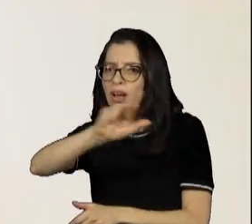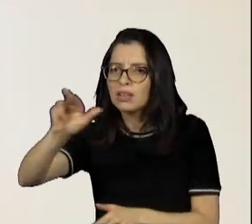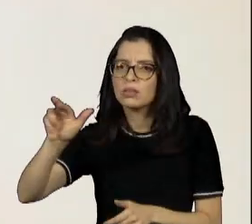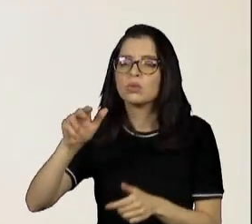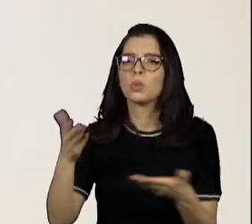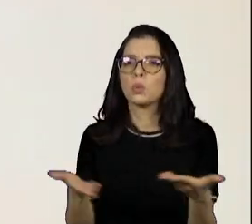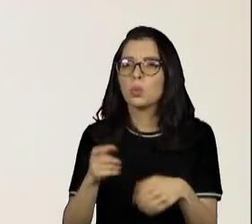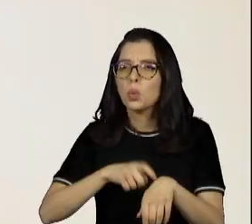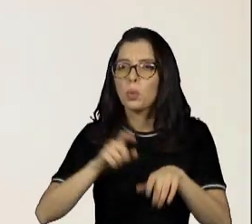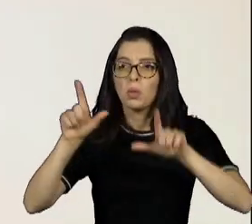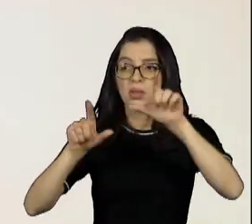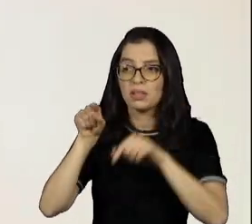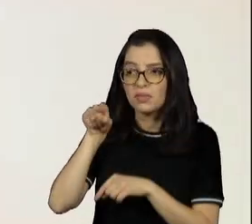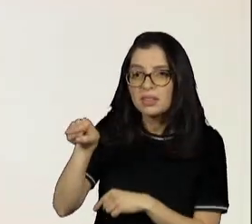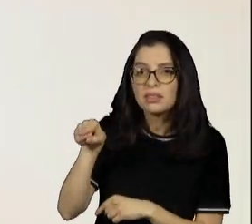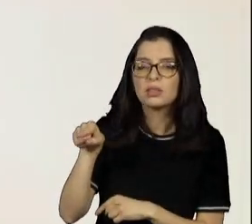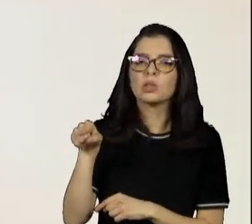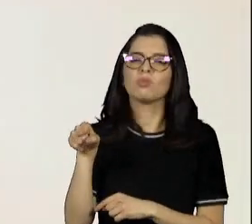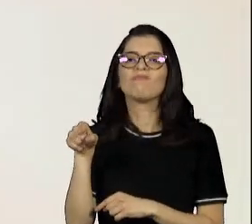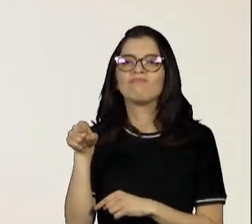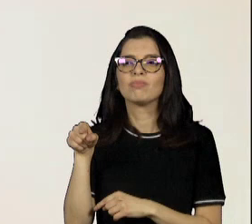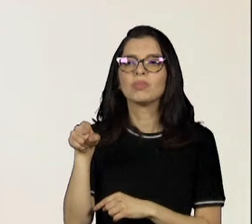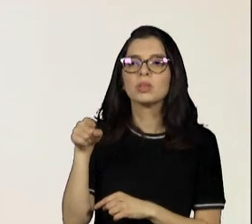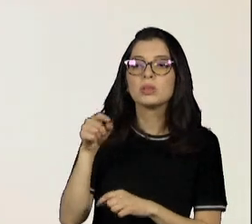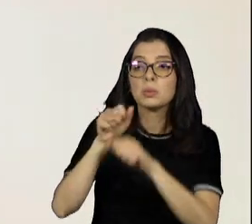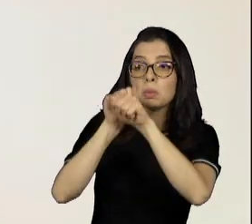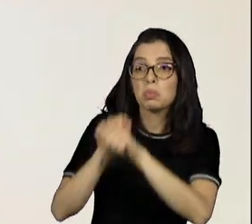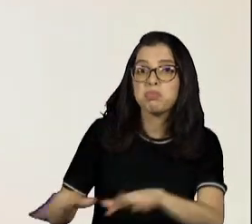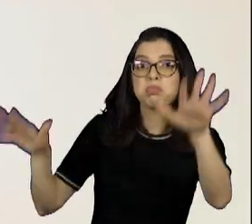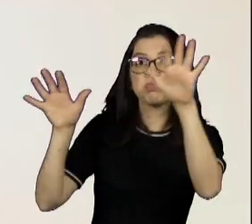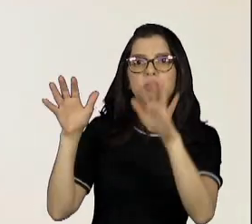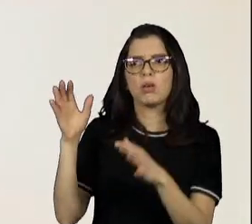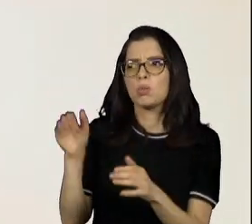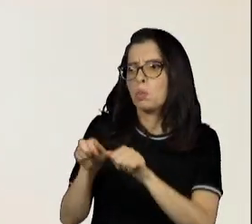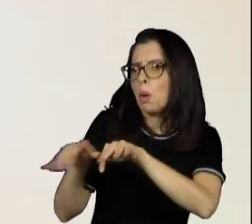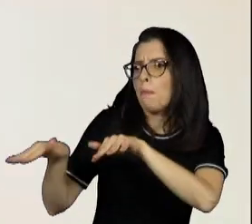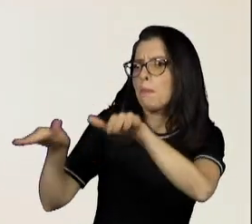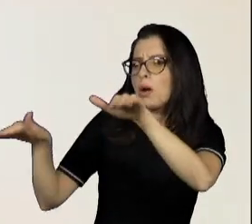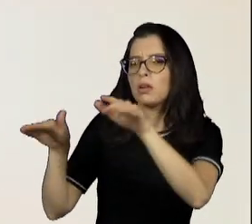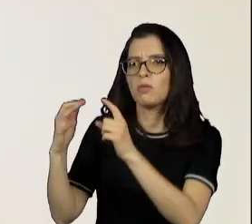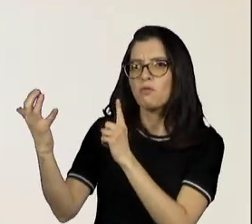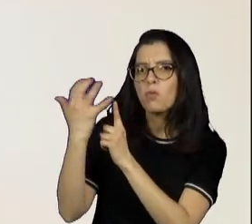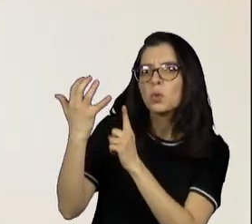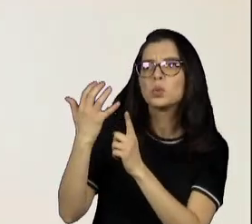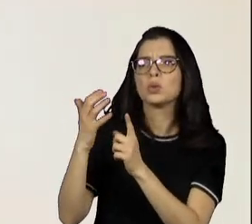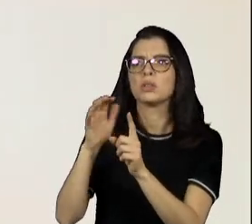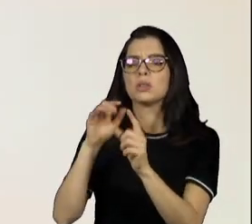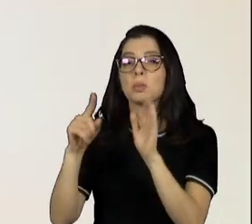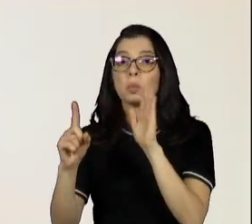televisão não está com essa força toda para o bem ou para o mal. É mais a internet mesmo.